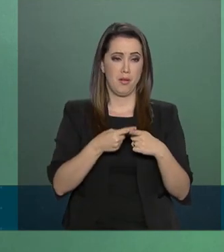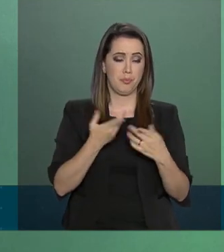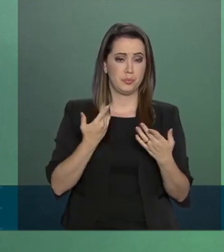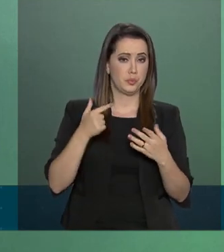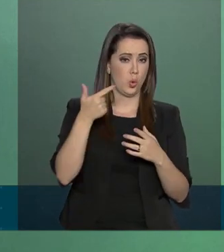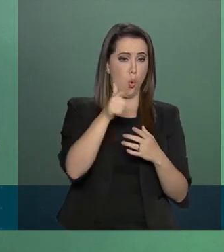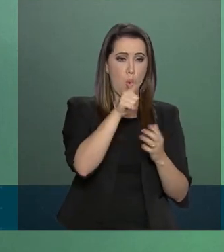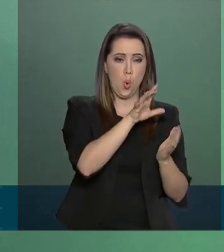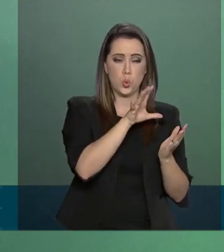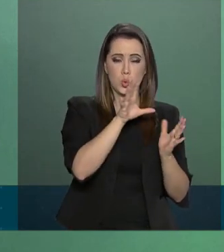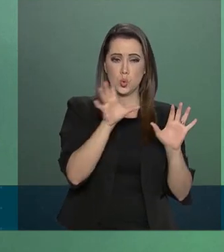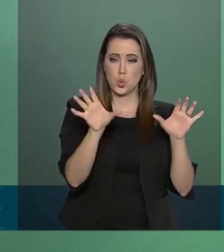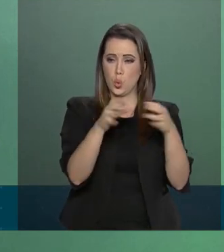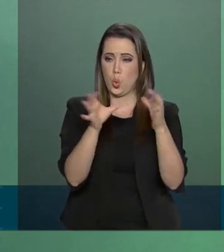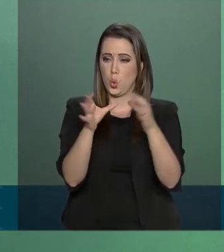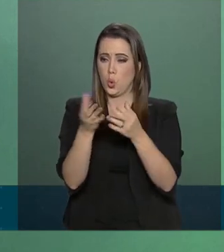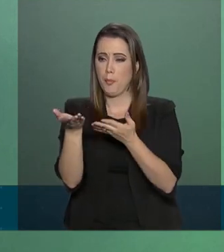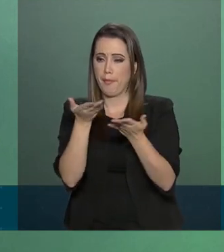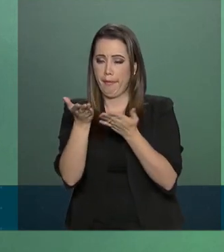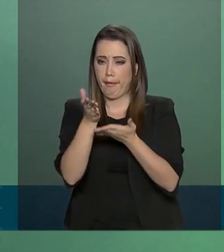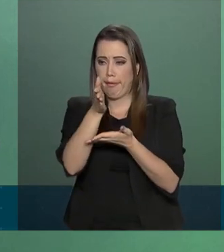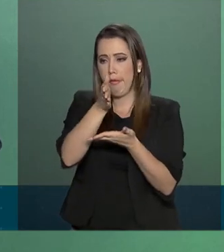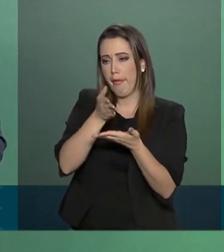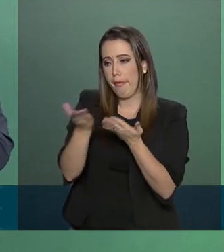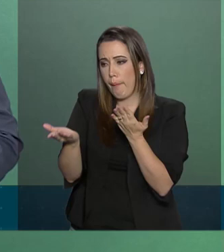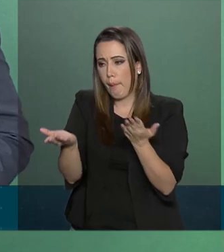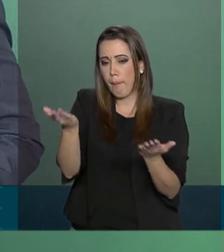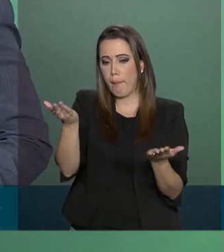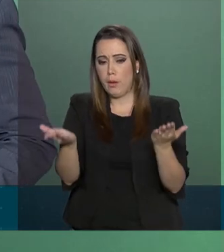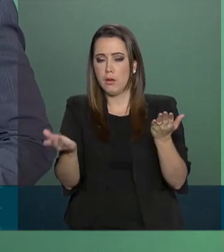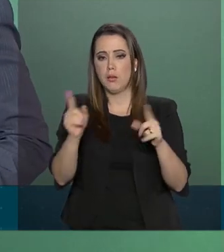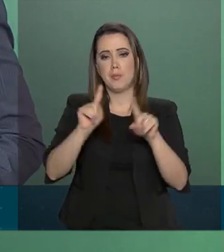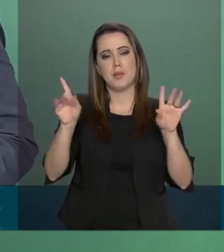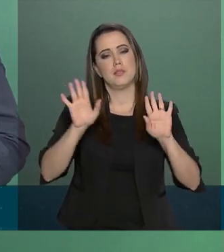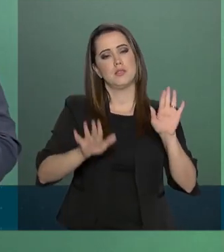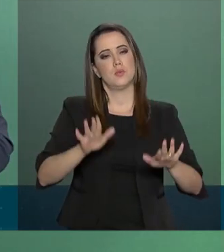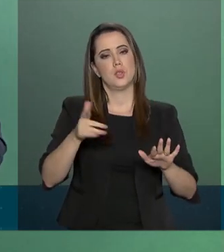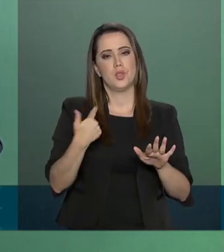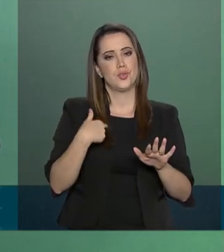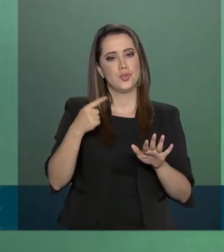mas que não necessariamente defendem os interesses dos nossos índios.